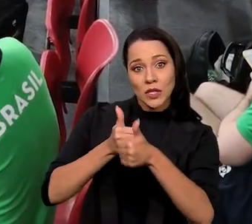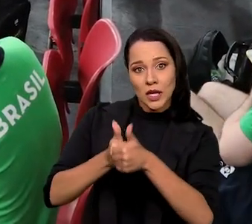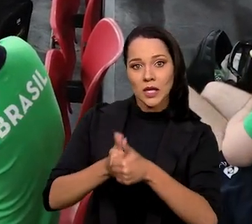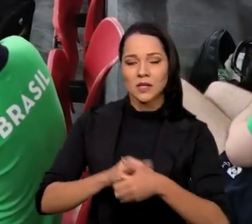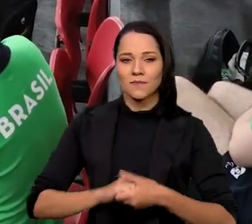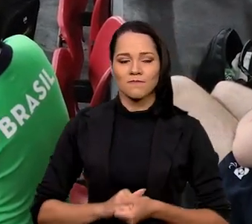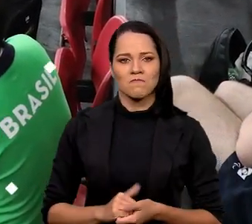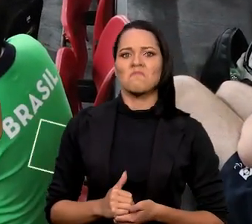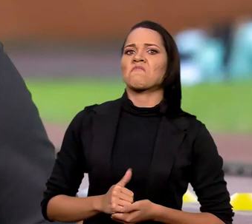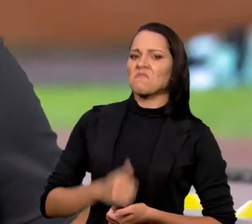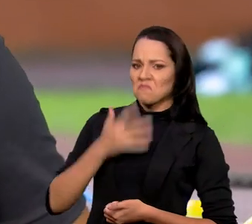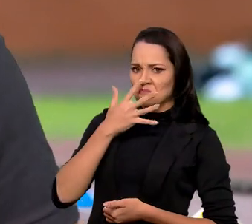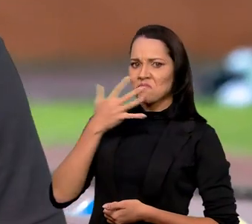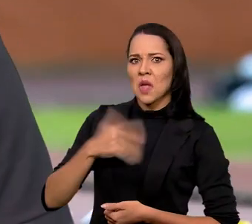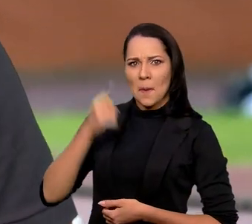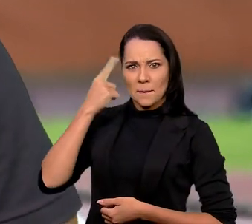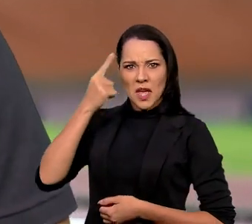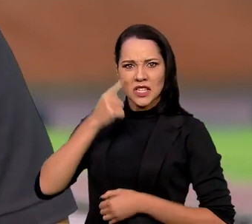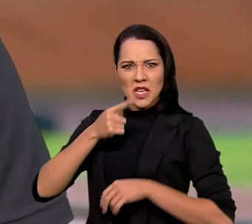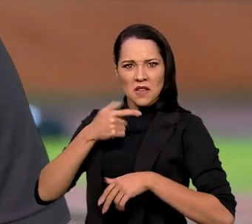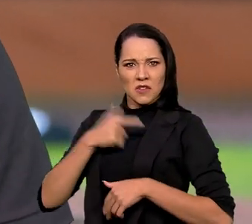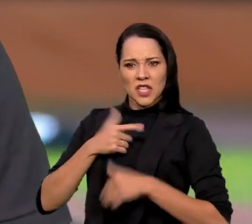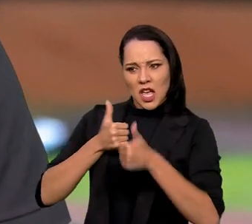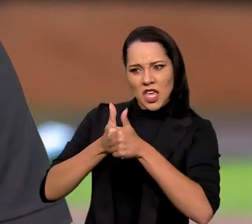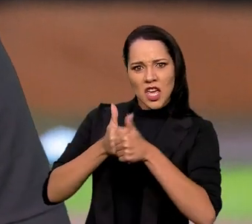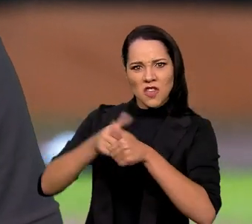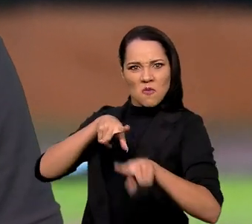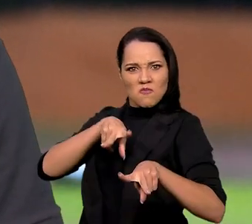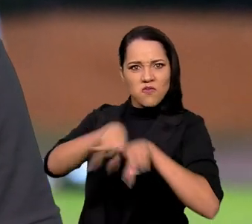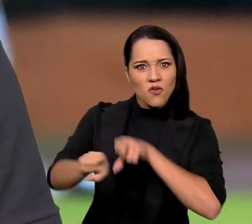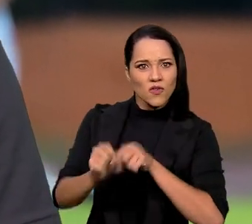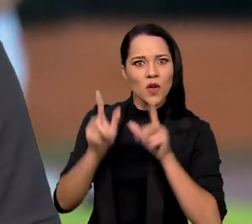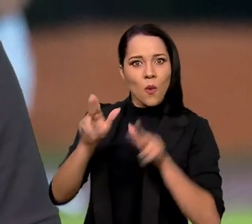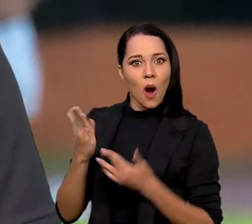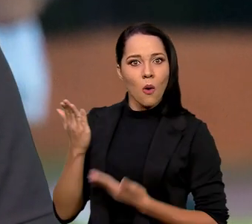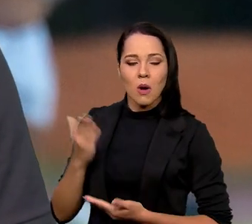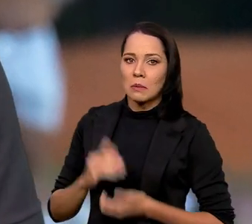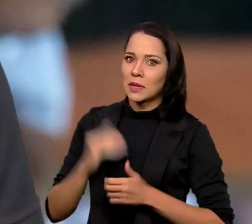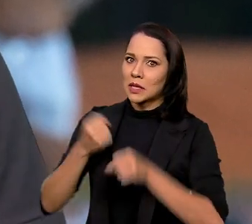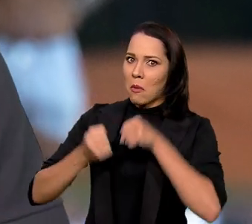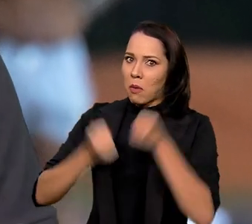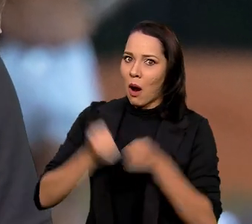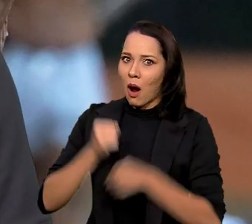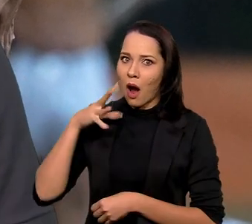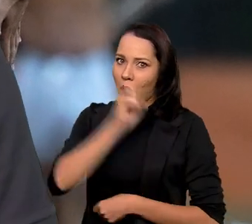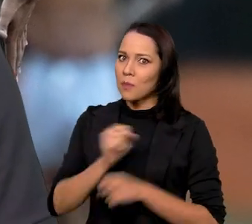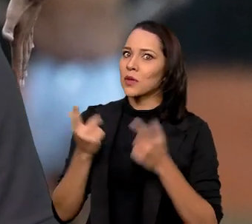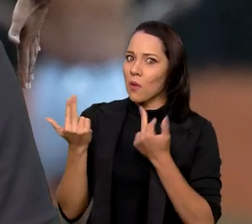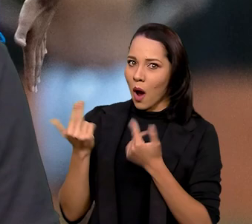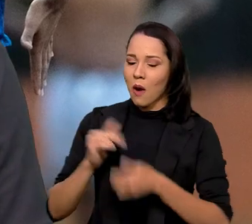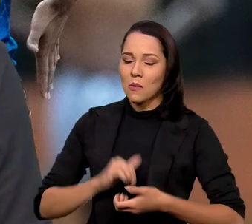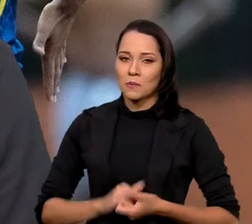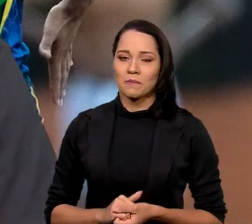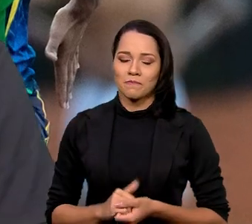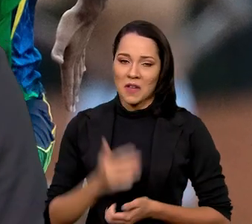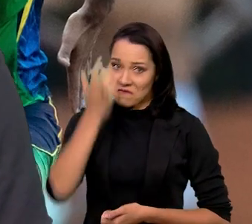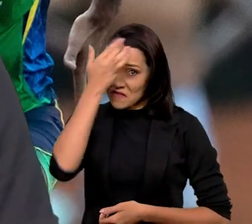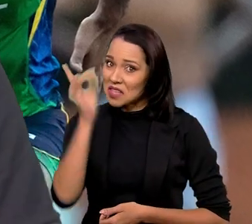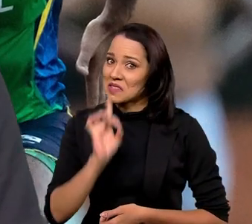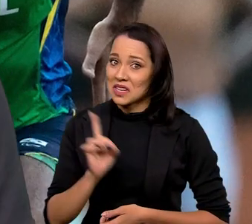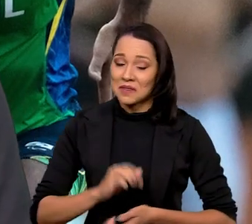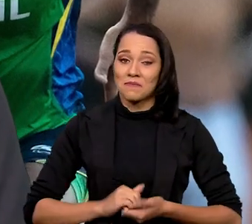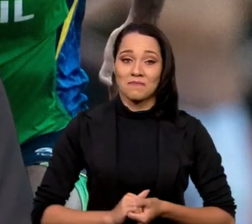por exemplo, os guias. Rapaz, imagina você ser o guia de um corredor desses aí? Tem que ser tão rápido quanto os caras.